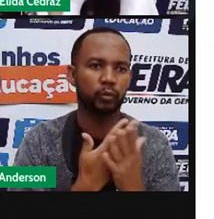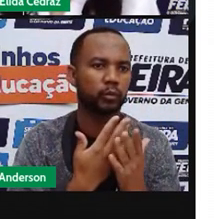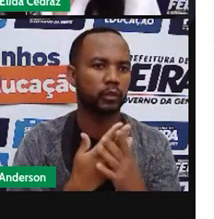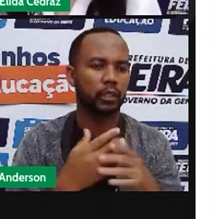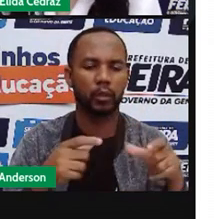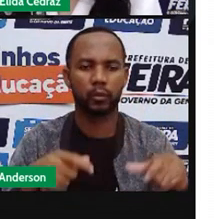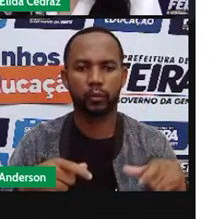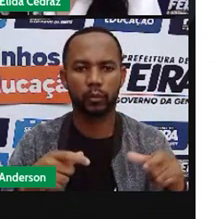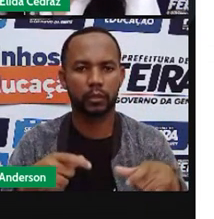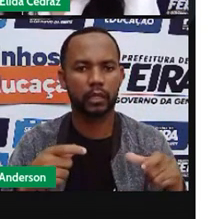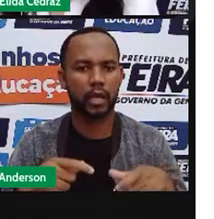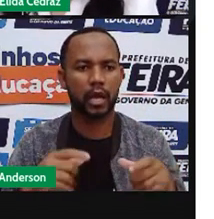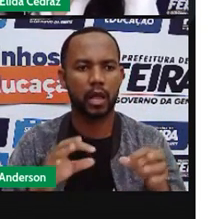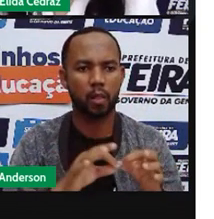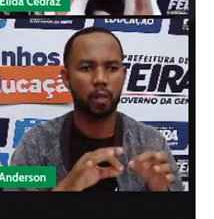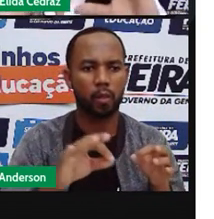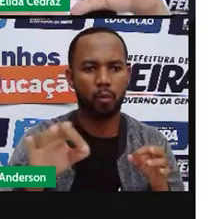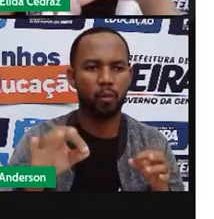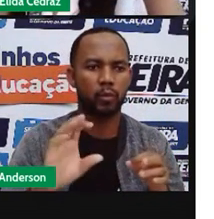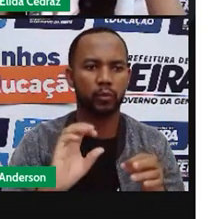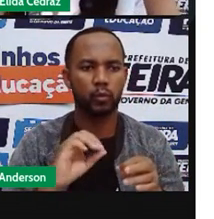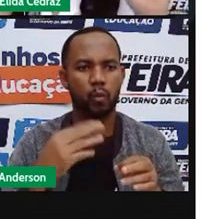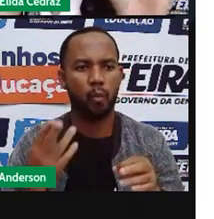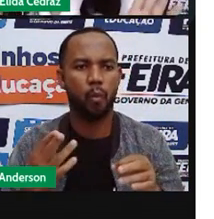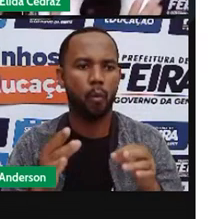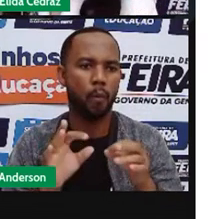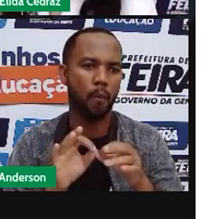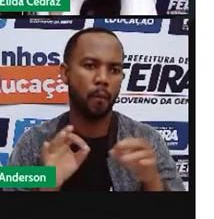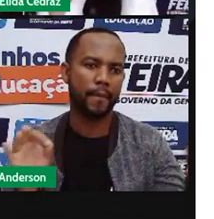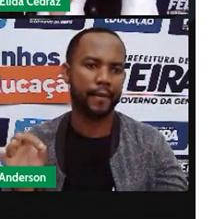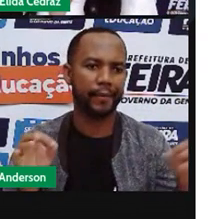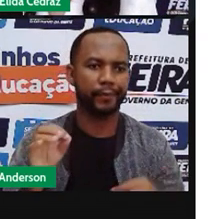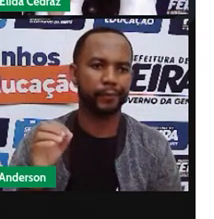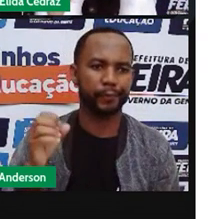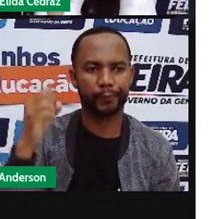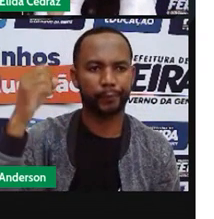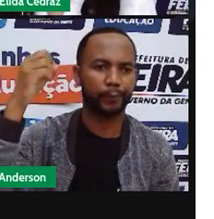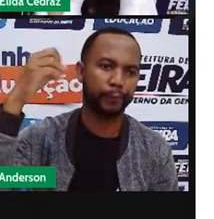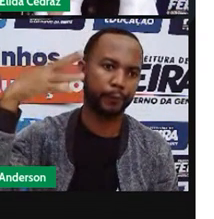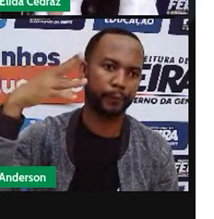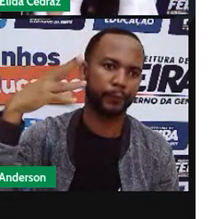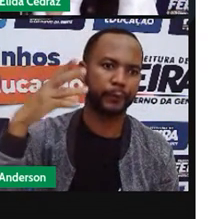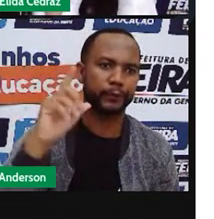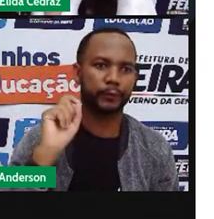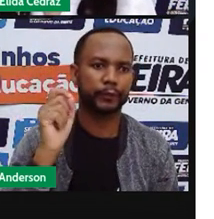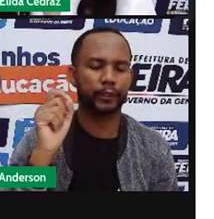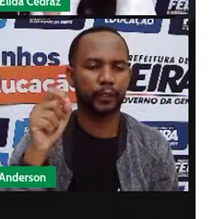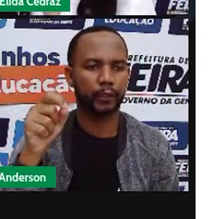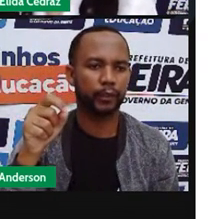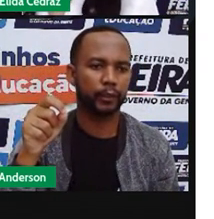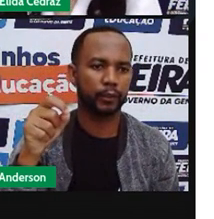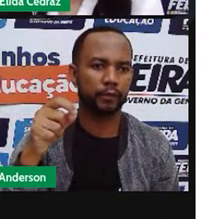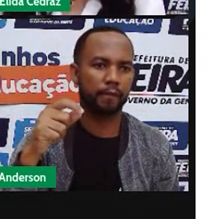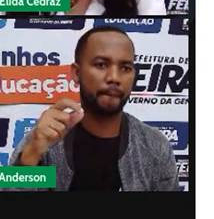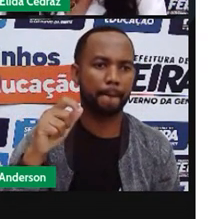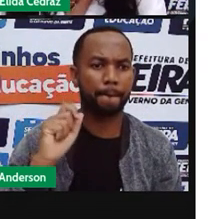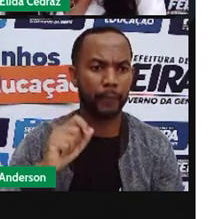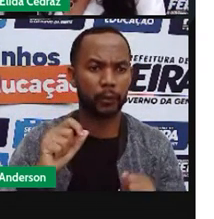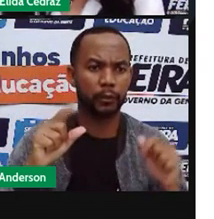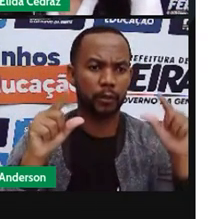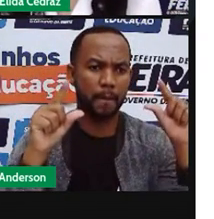posição, da distância da luz, da fonte de luz, nossa sombra pode ficar